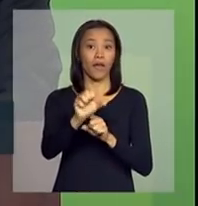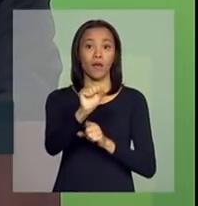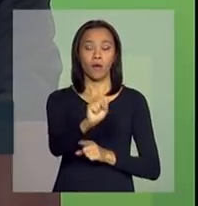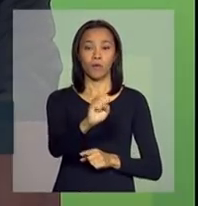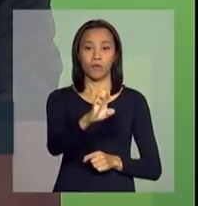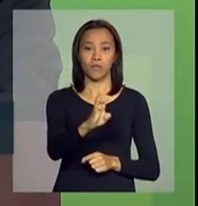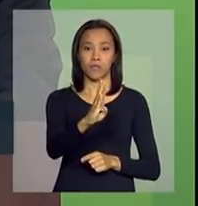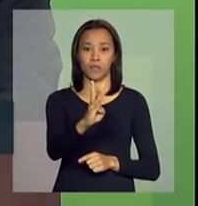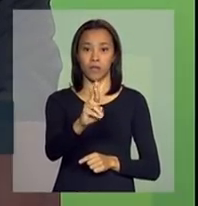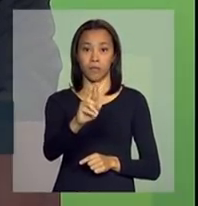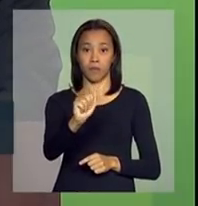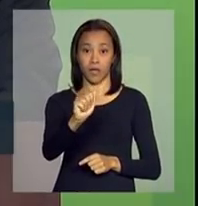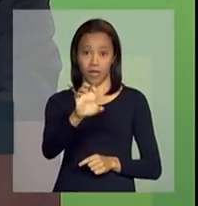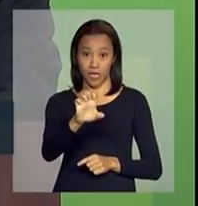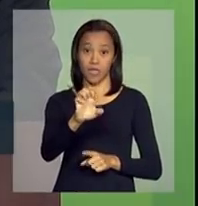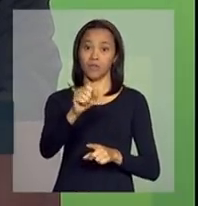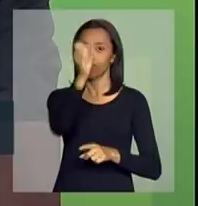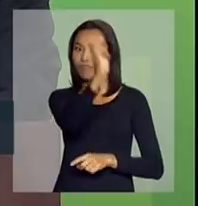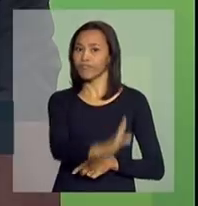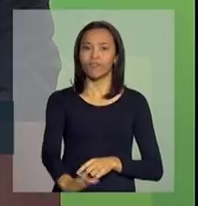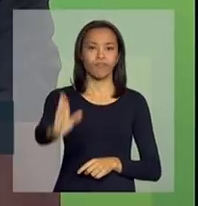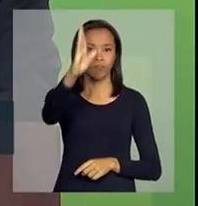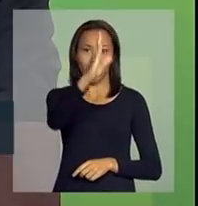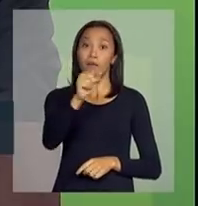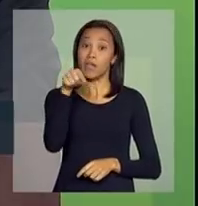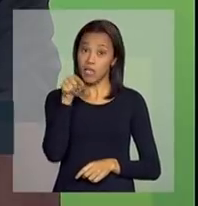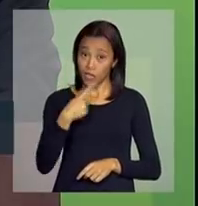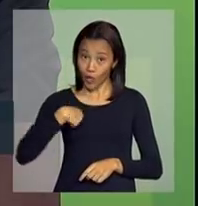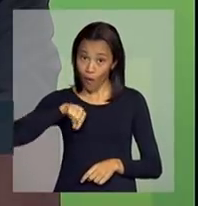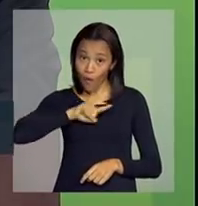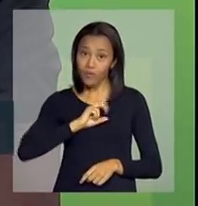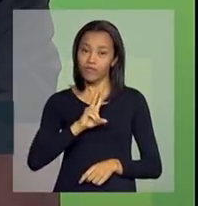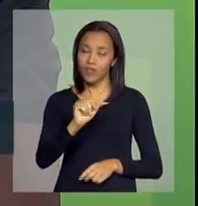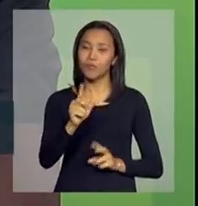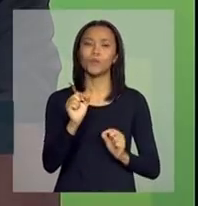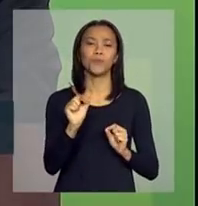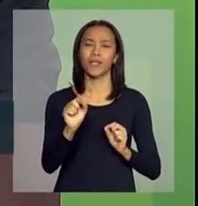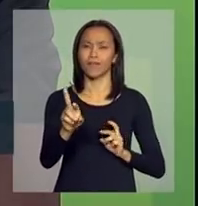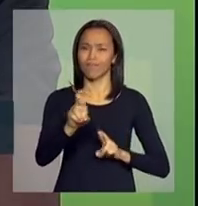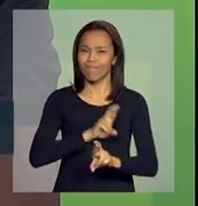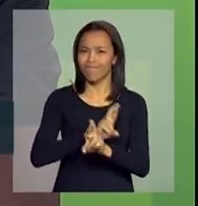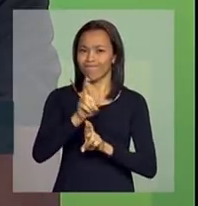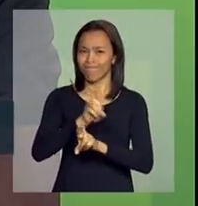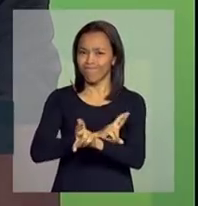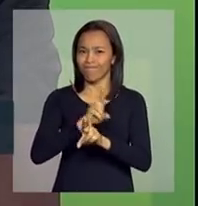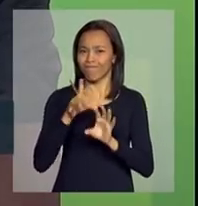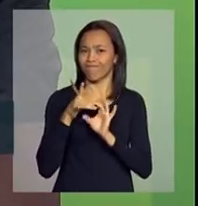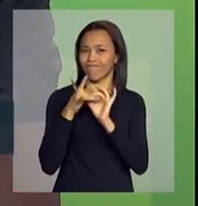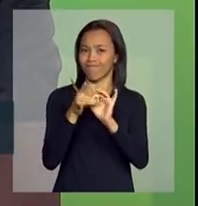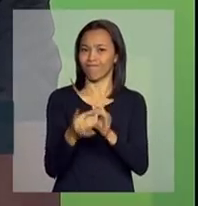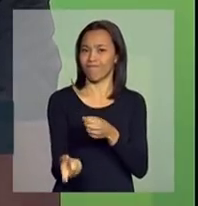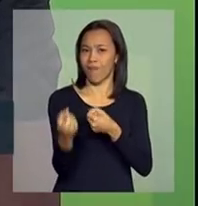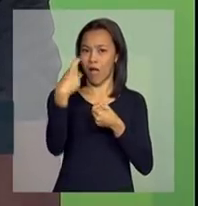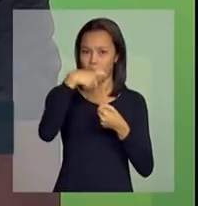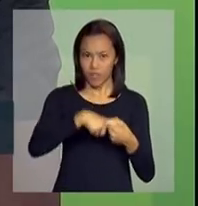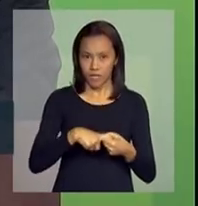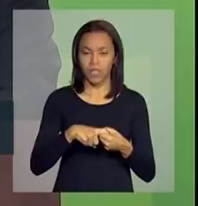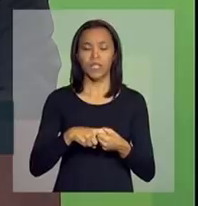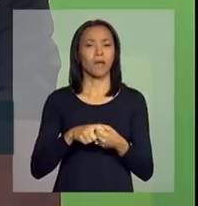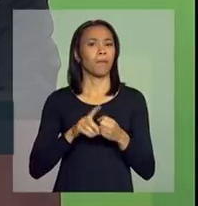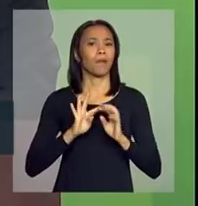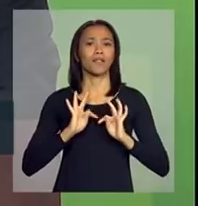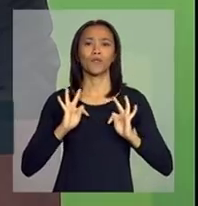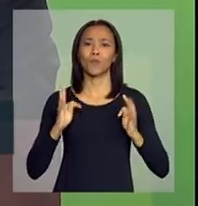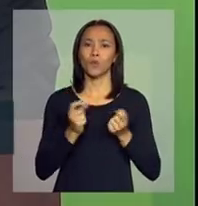Nacional, com o qual nós vamos estabelecer uma grande parceria para chegar em